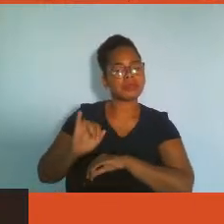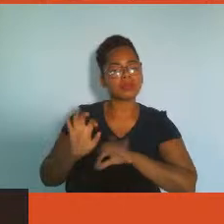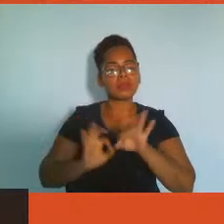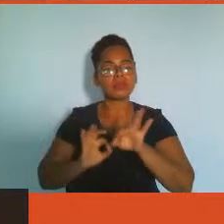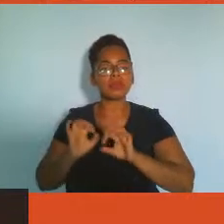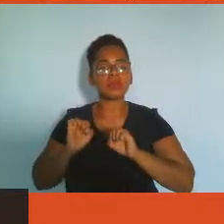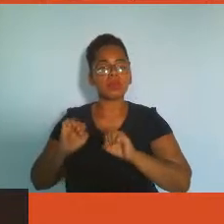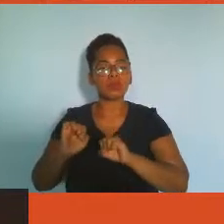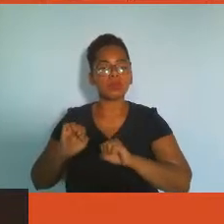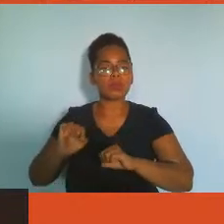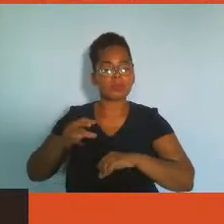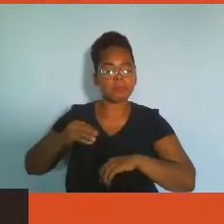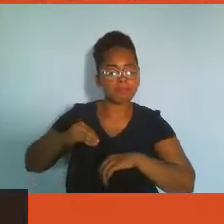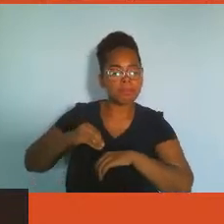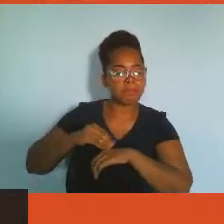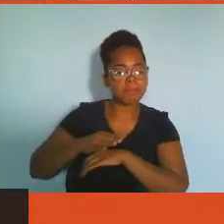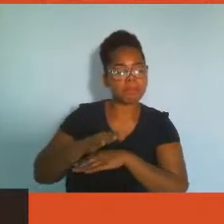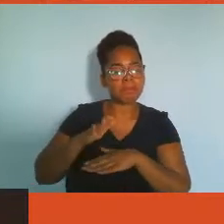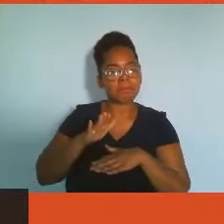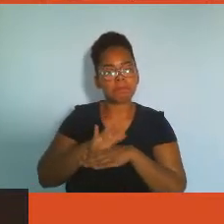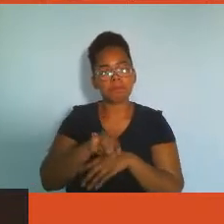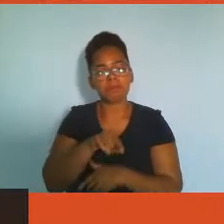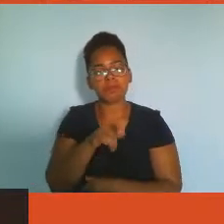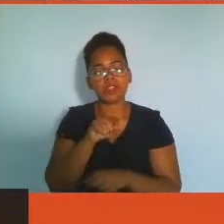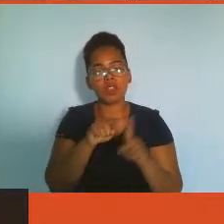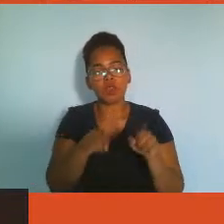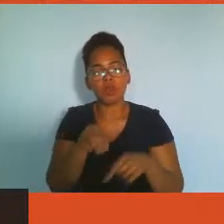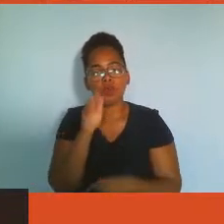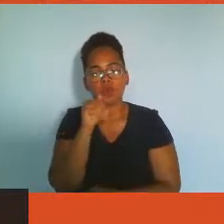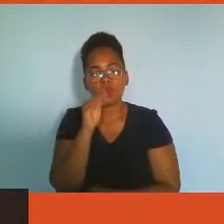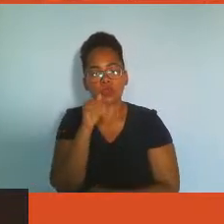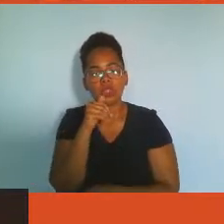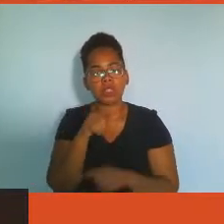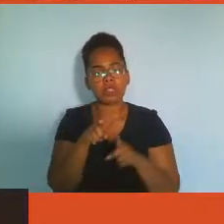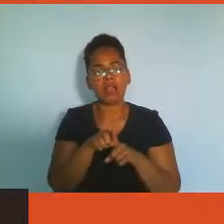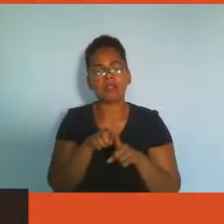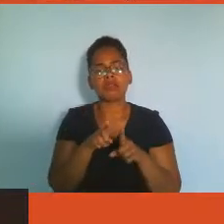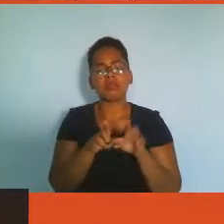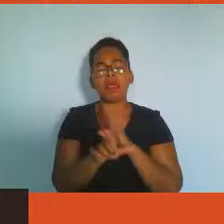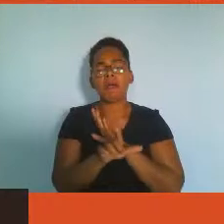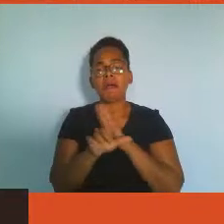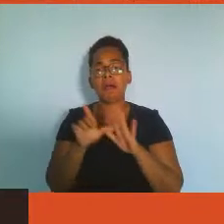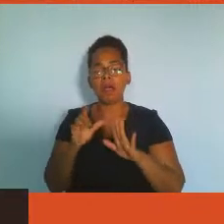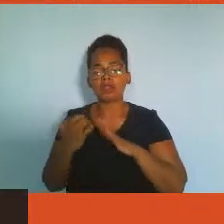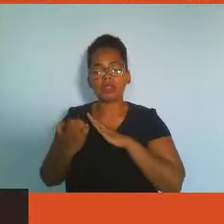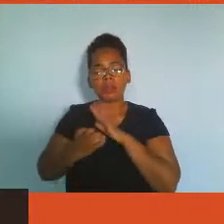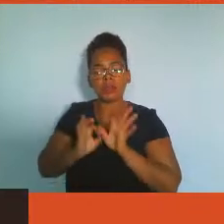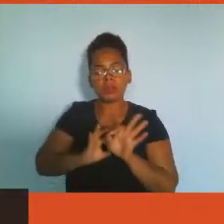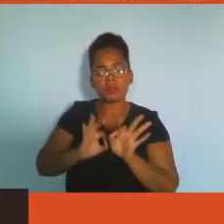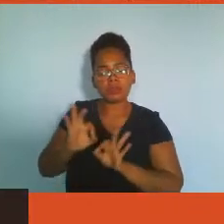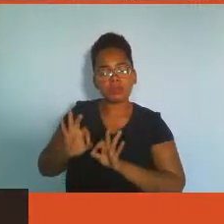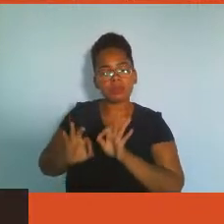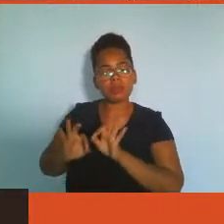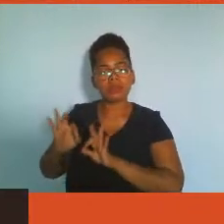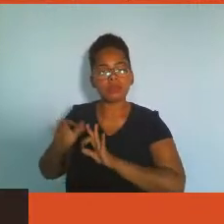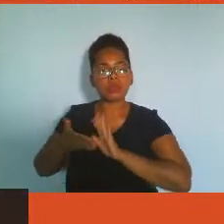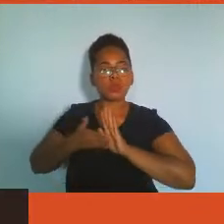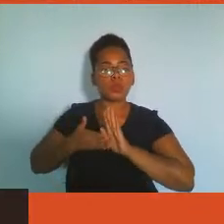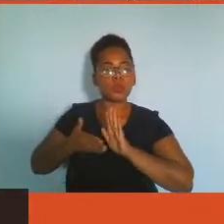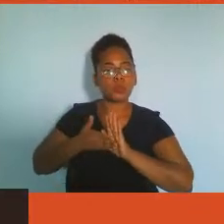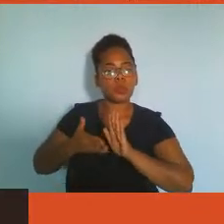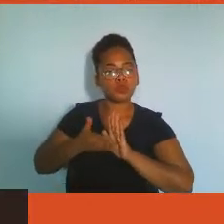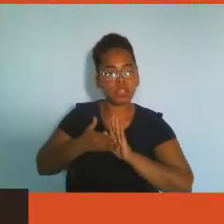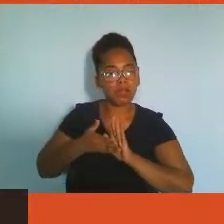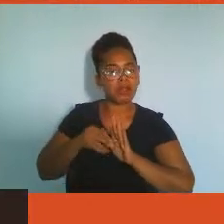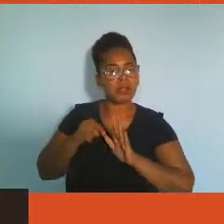que a empresa desenvolveu junto com outros colegas que pertencem a esse grupo,